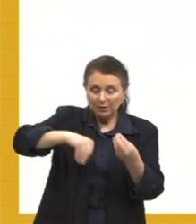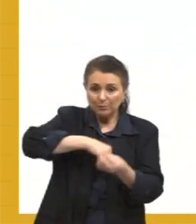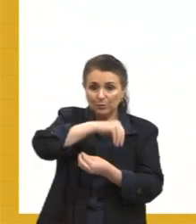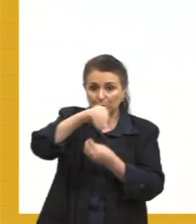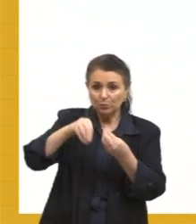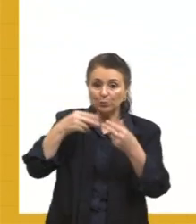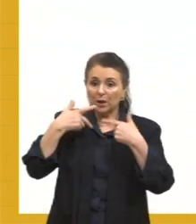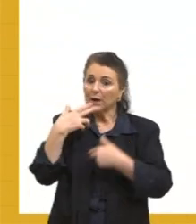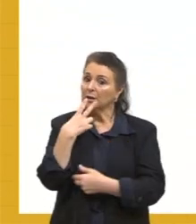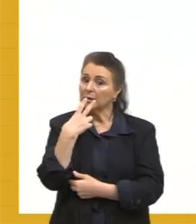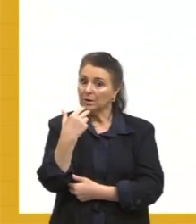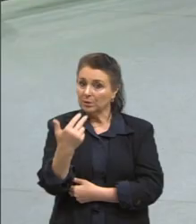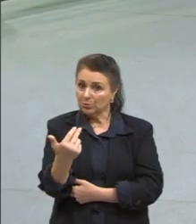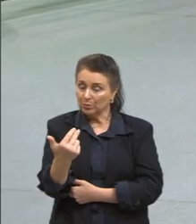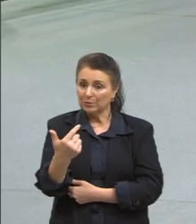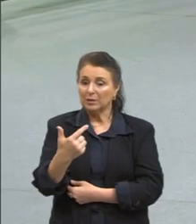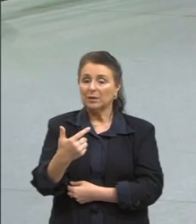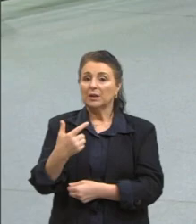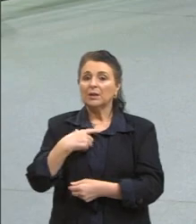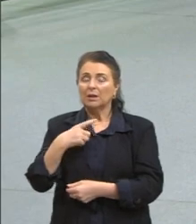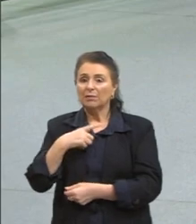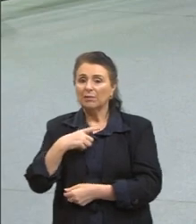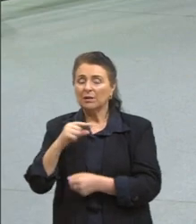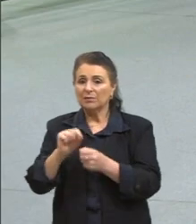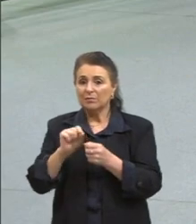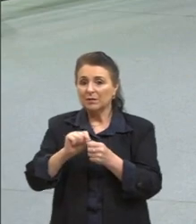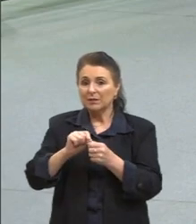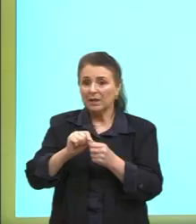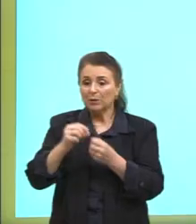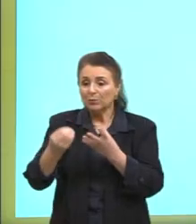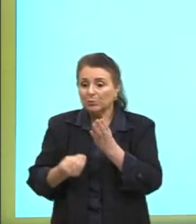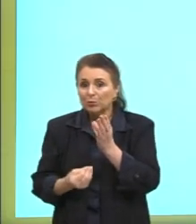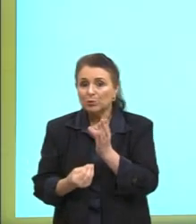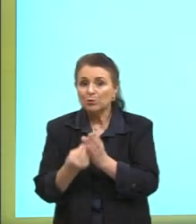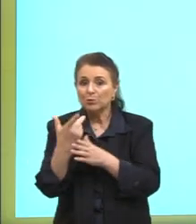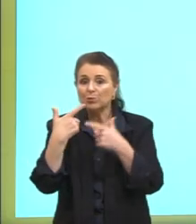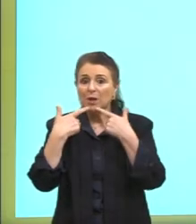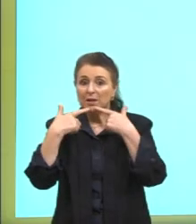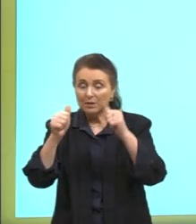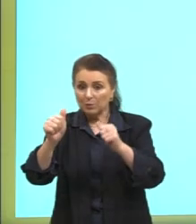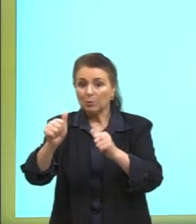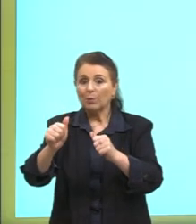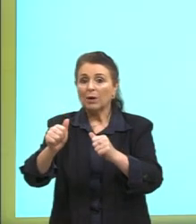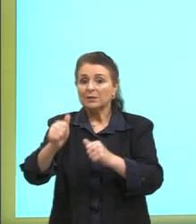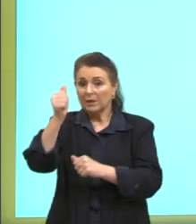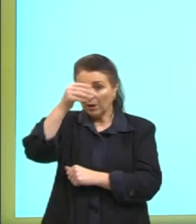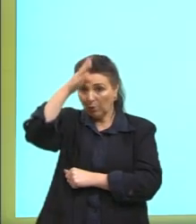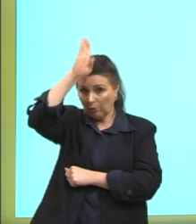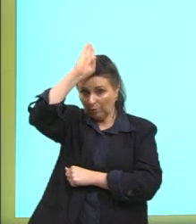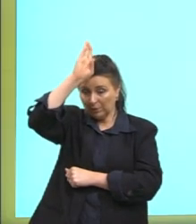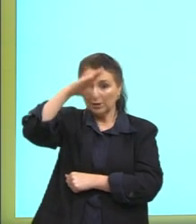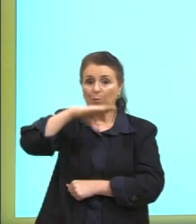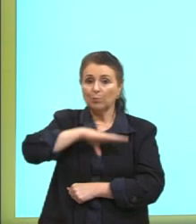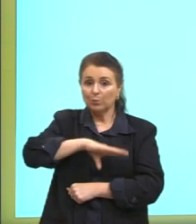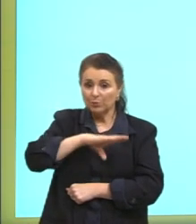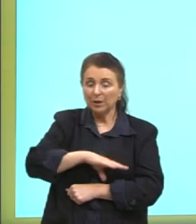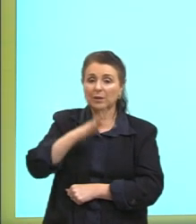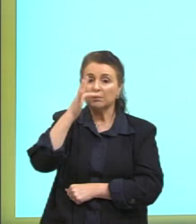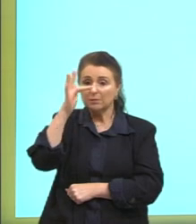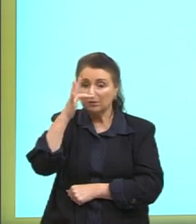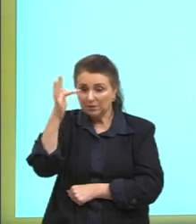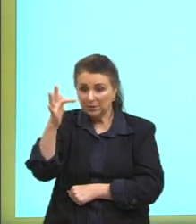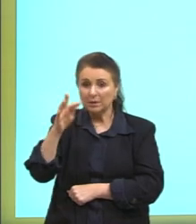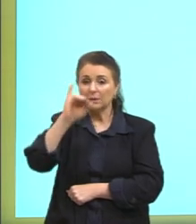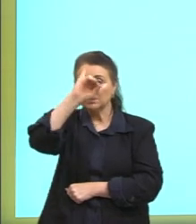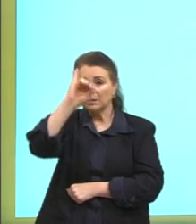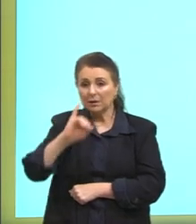idiomas com o latim vulgar que vai fazer com que surjam essas línguas românicas, português, francês, italiano, castelhano,